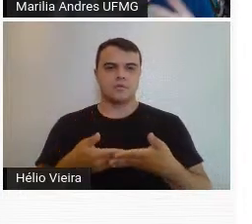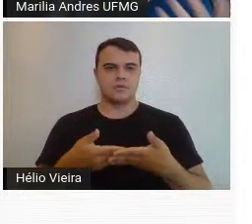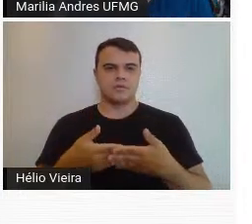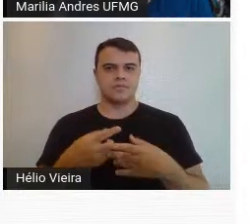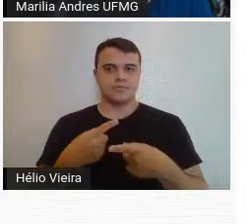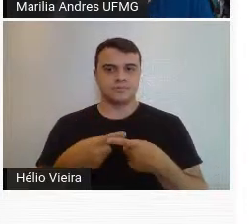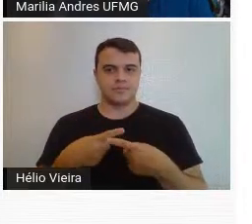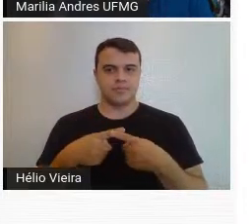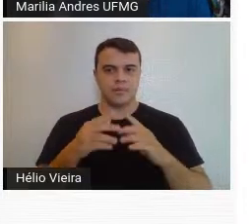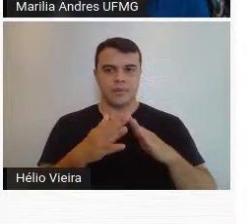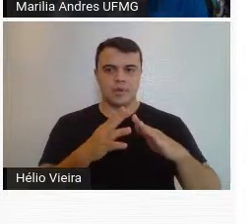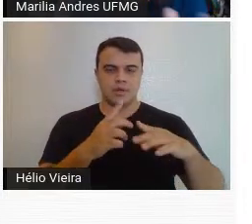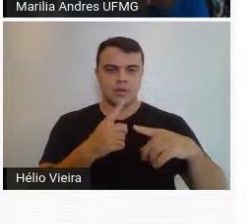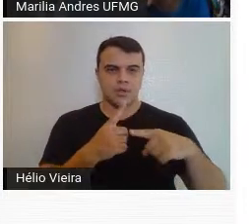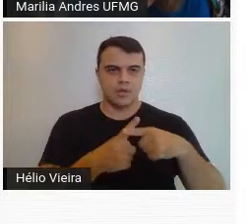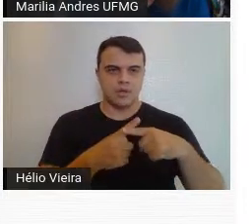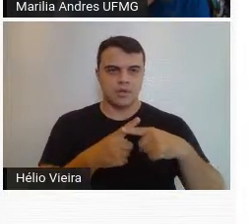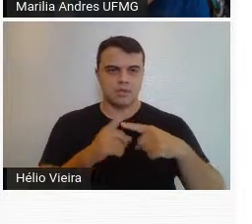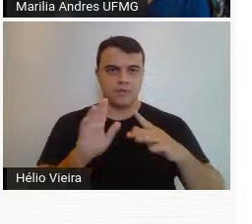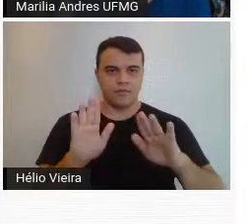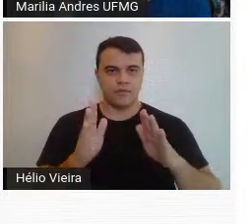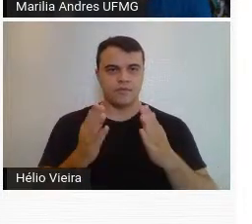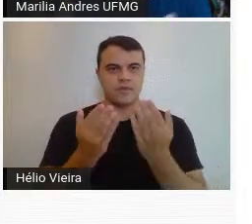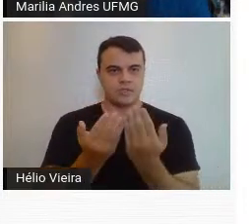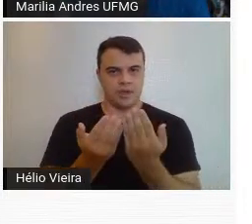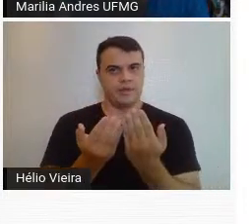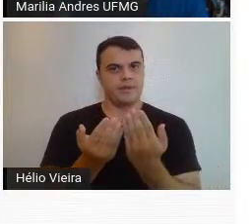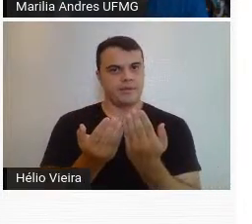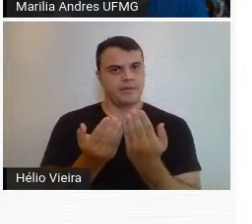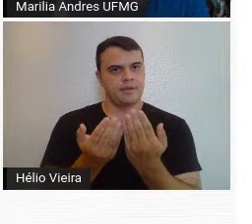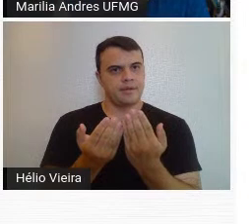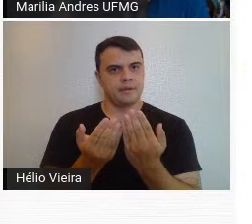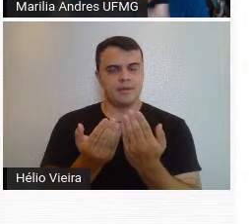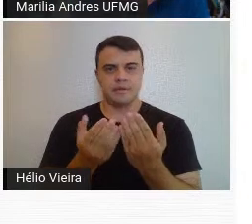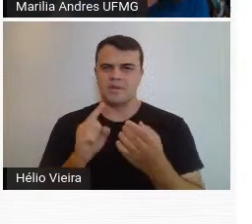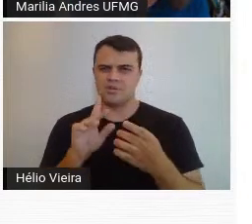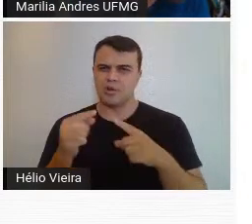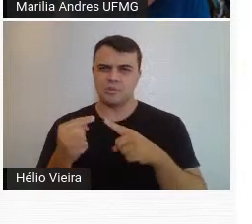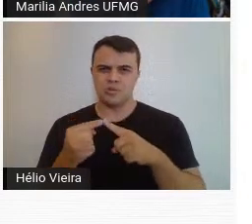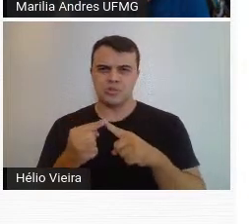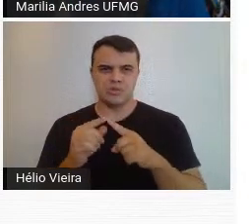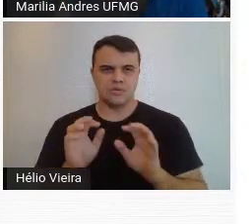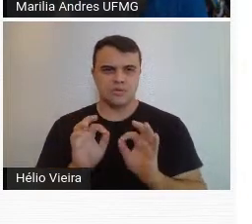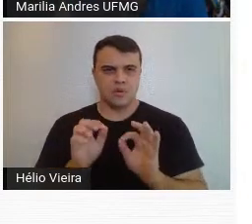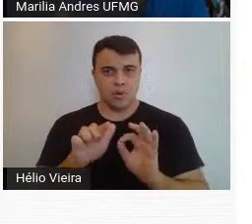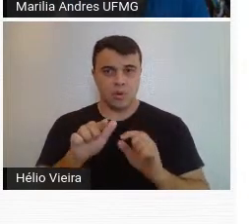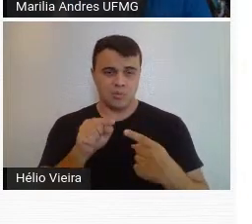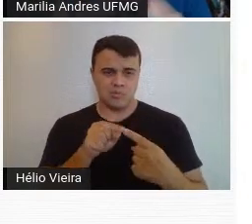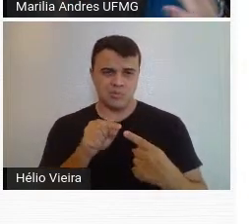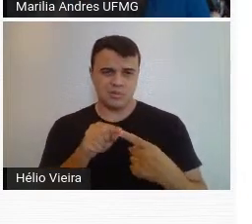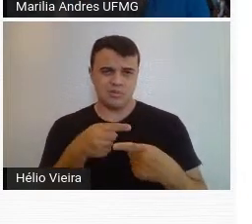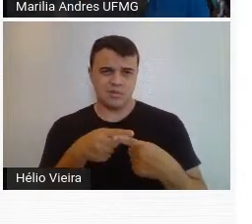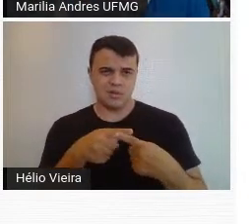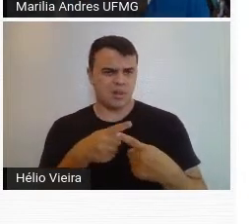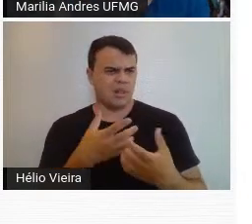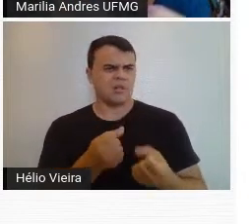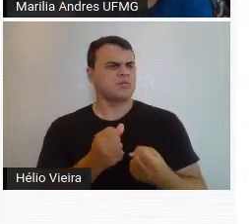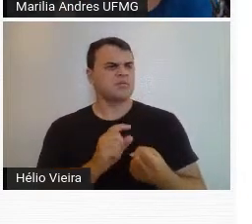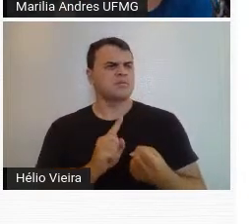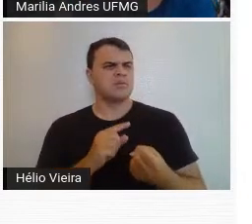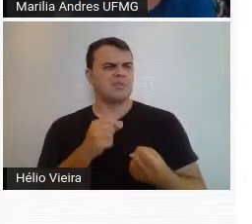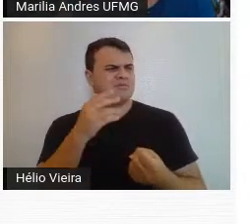que a igreja foi fechada, claro que não foi só por esse motivo, mas um dos motivos foi esse, é uma não